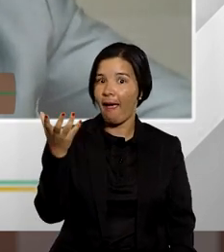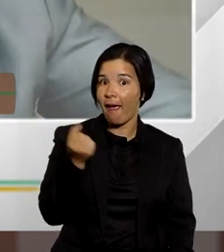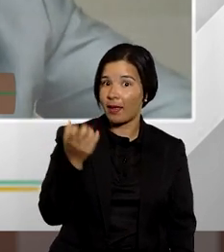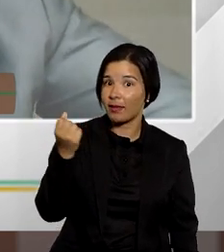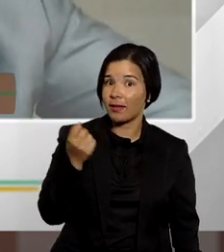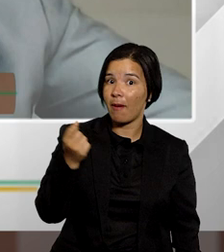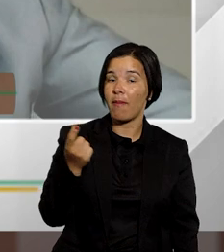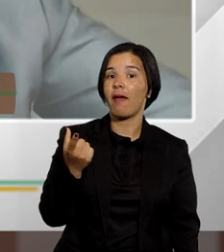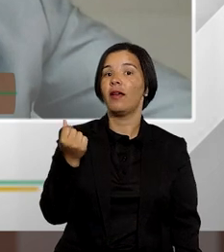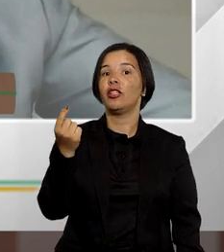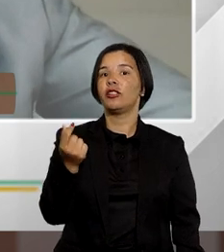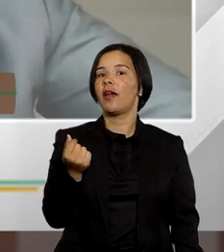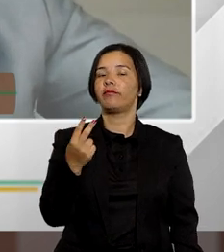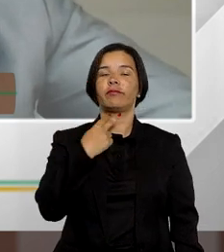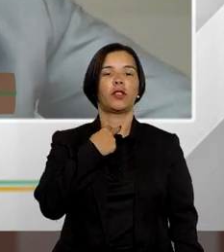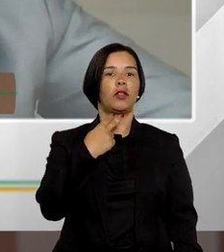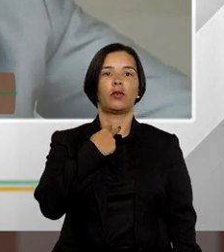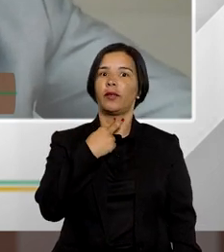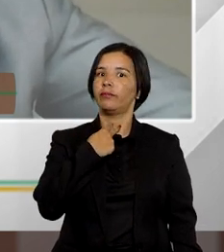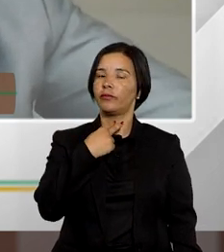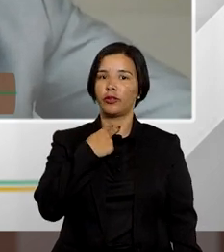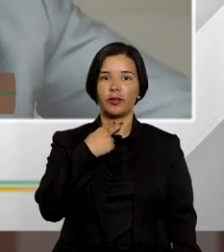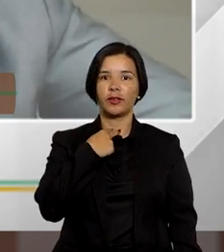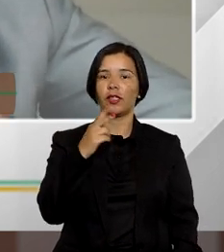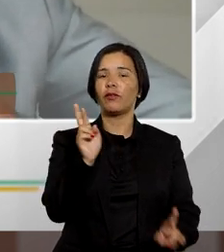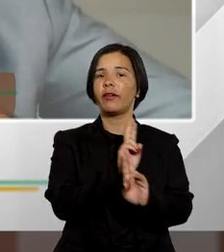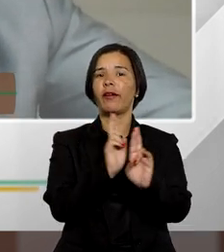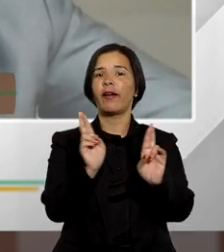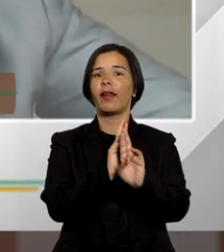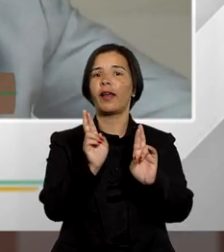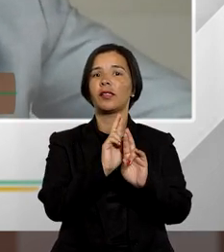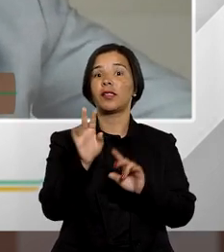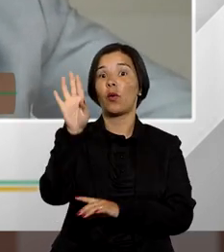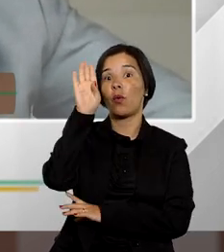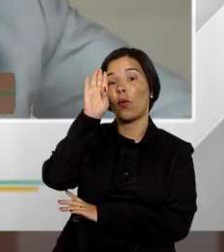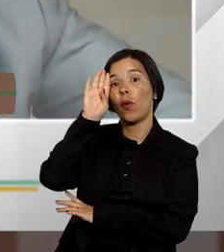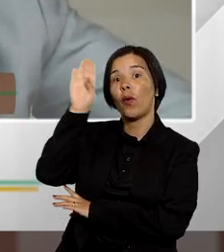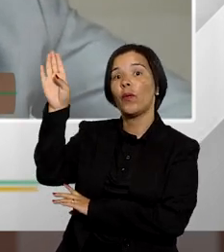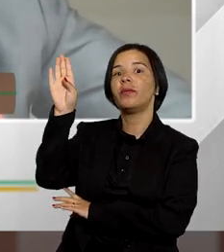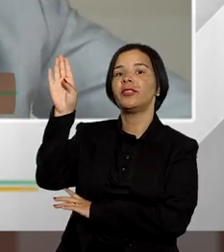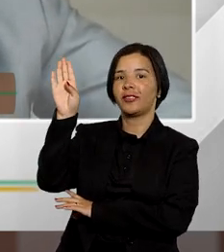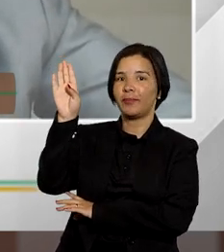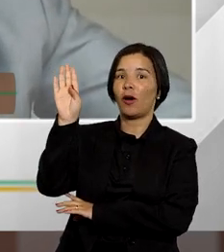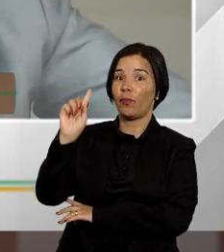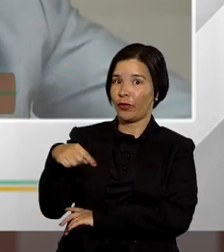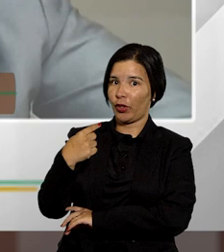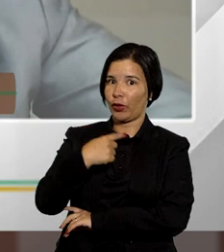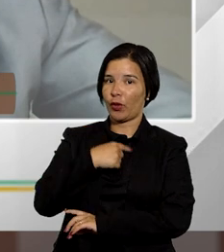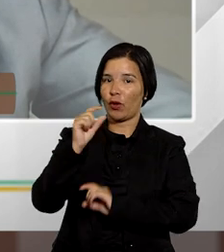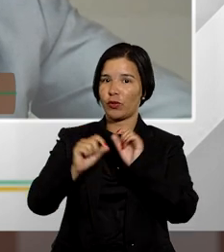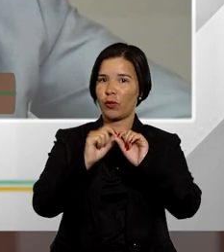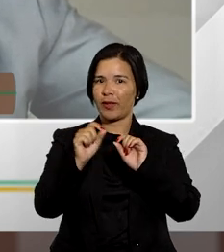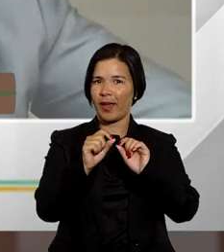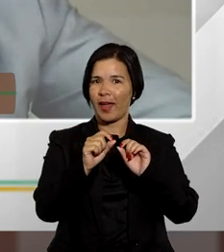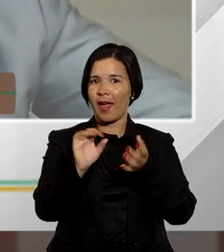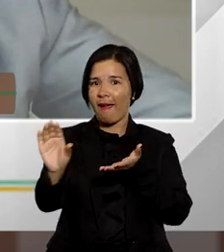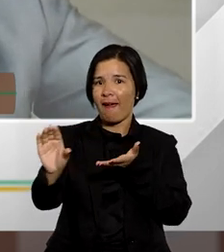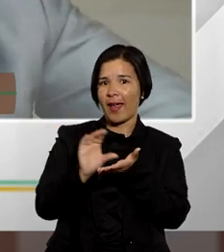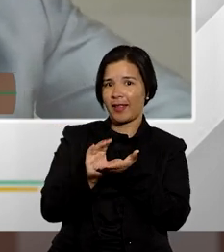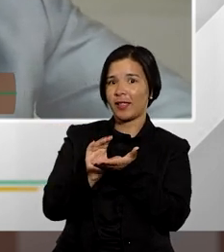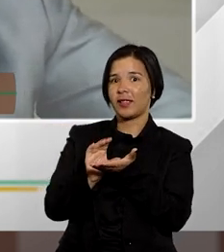recebe essa verba não é possível em relação ao principal que nós façamos aquela